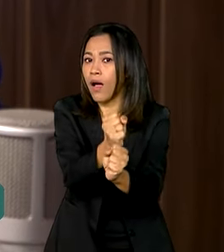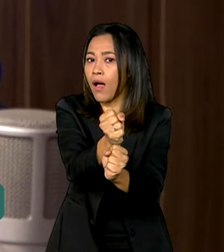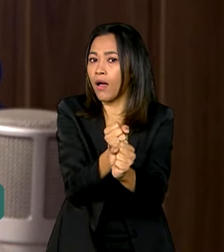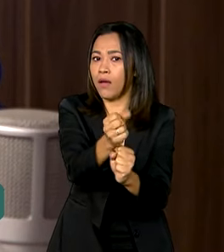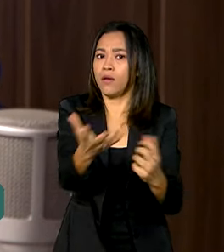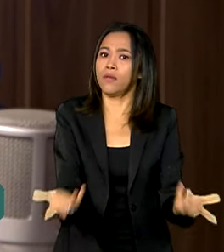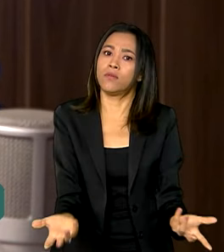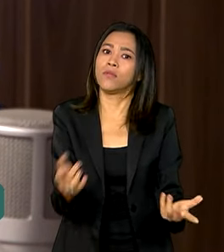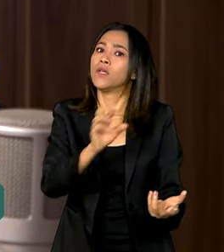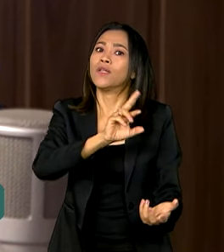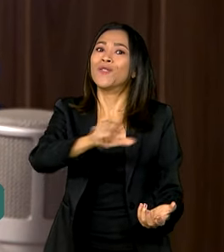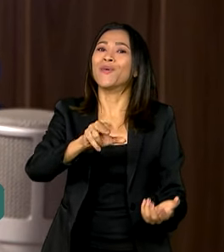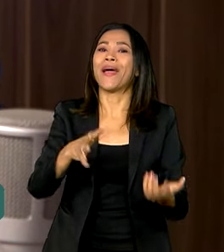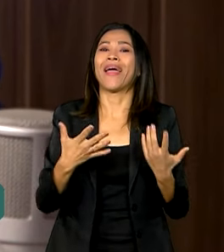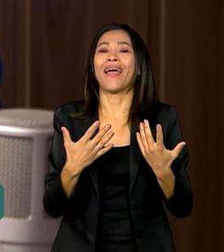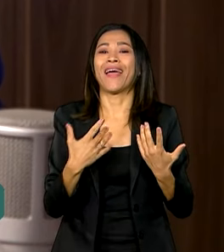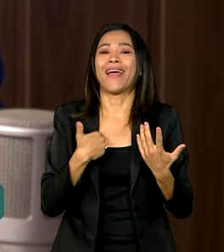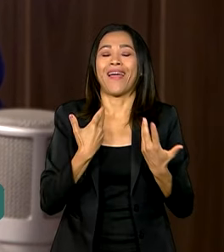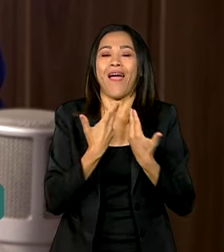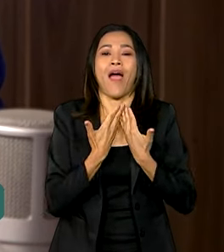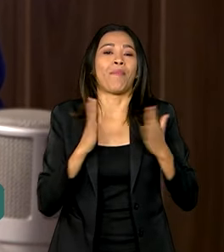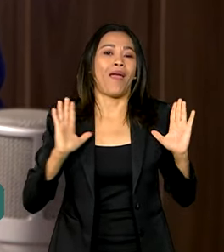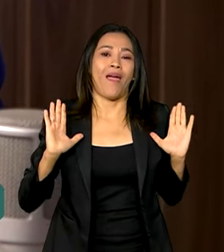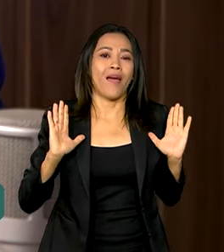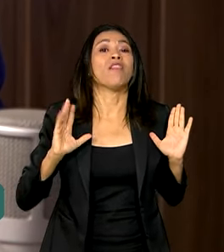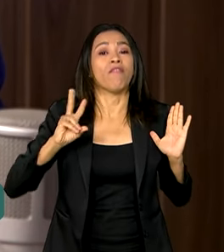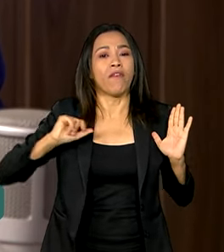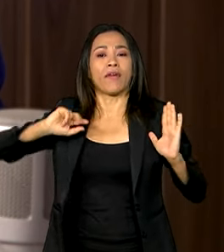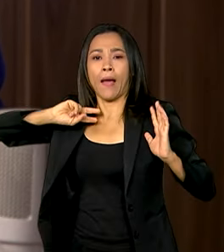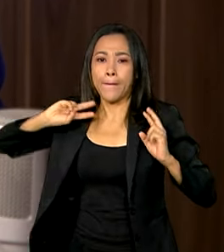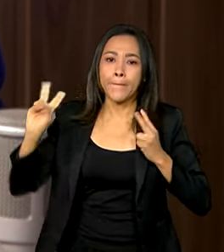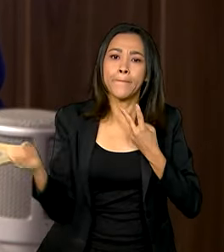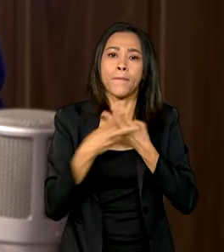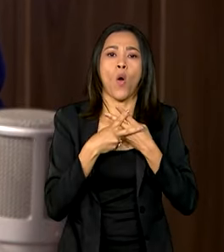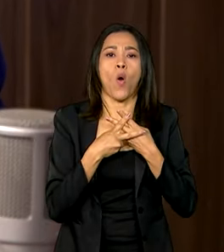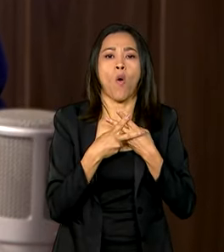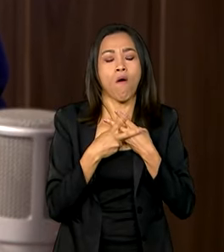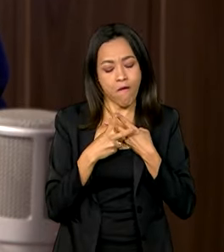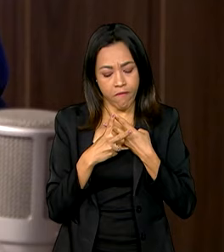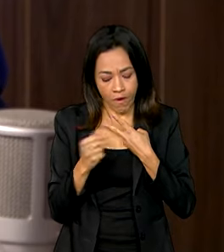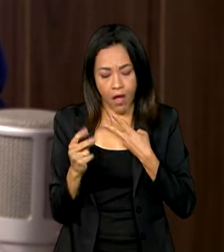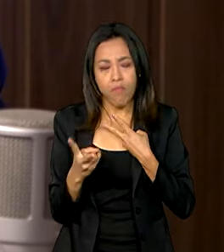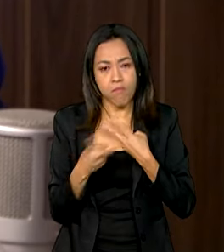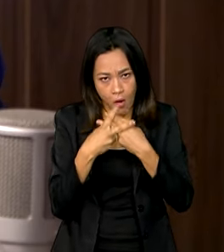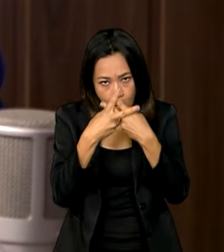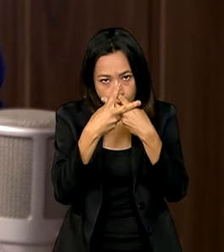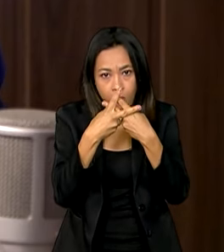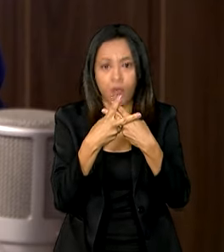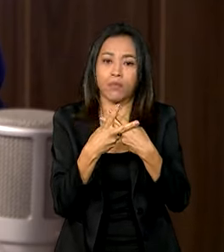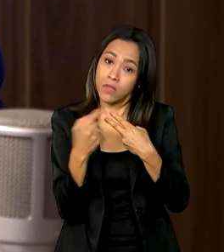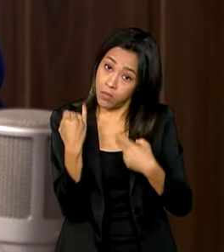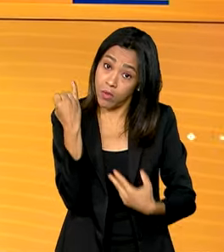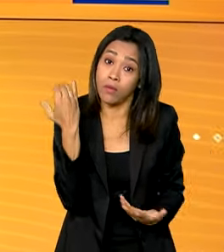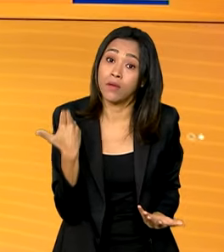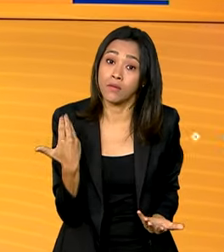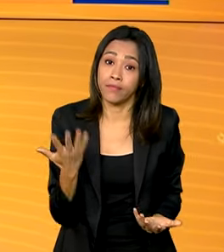a cumprir pena num regime aberto, ela vai começar a cumprir pena num regime fechado, e isso é importante.